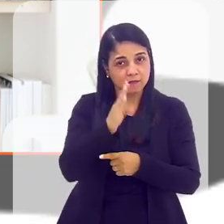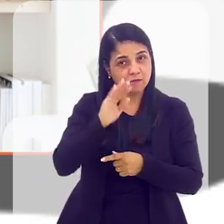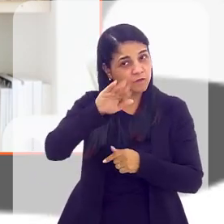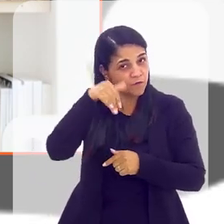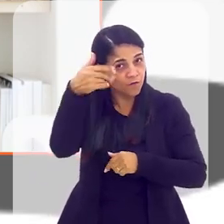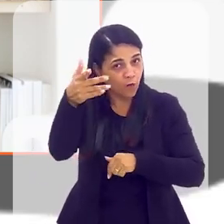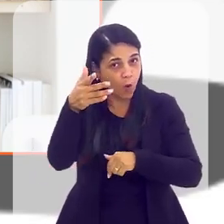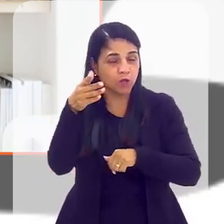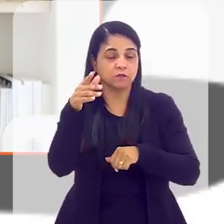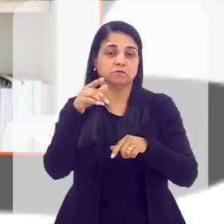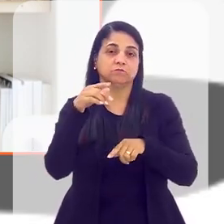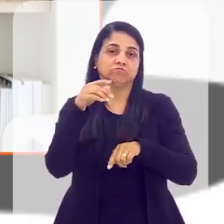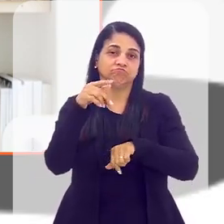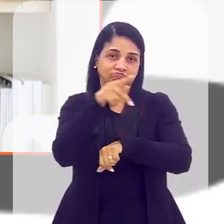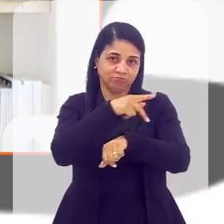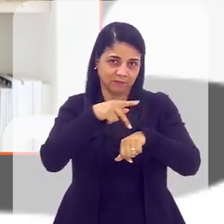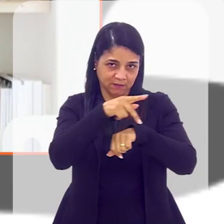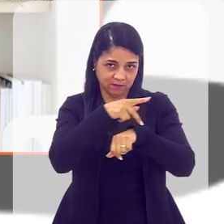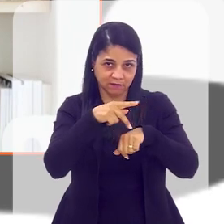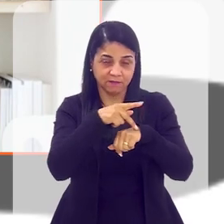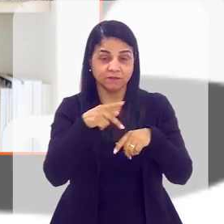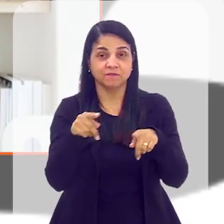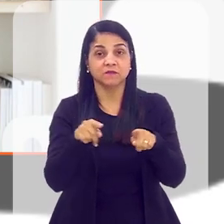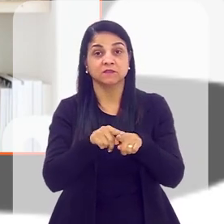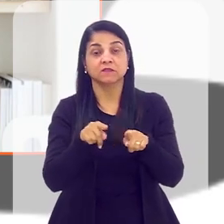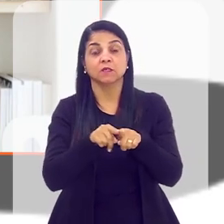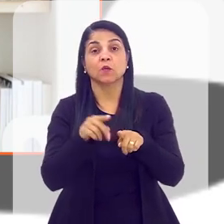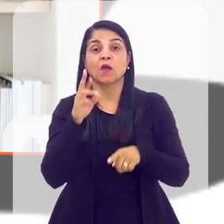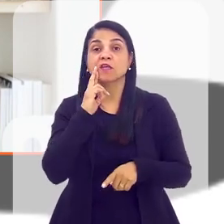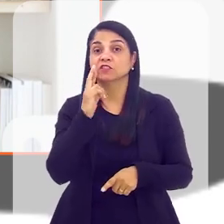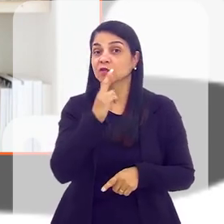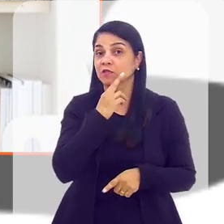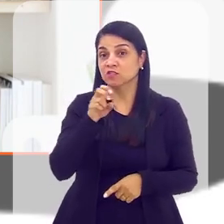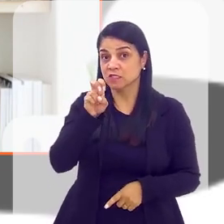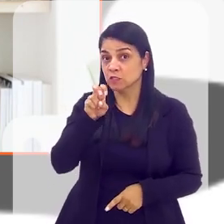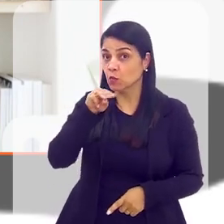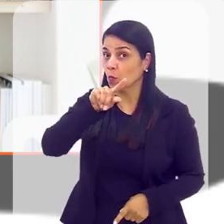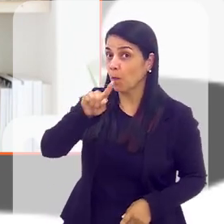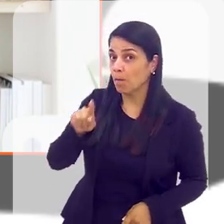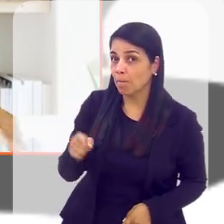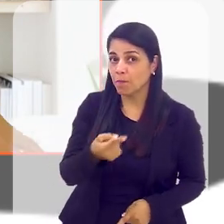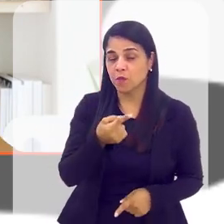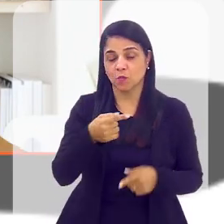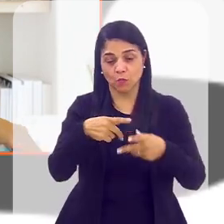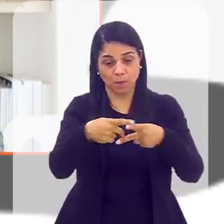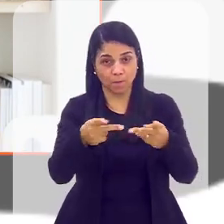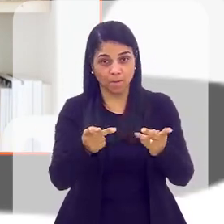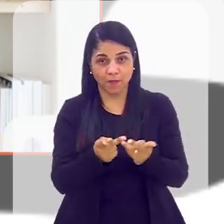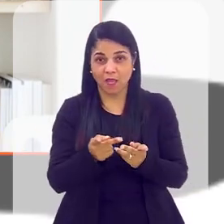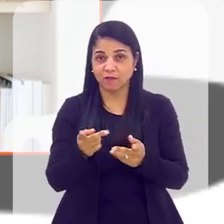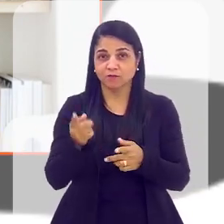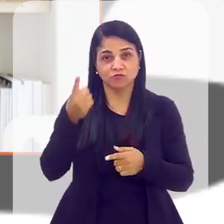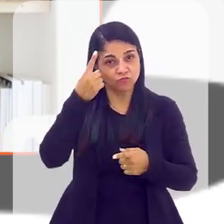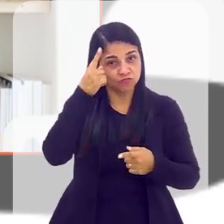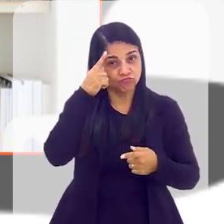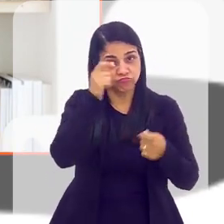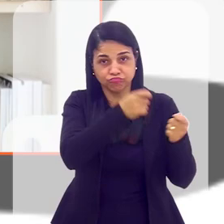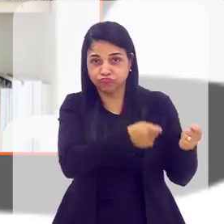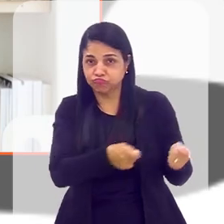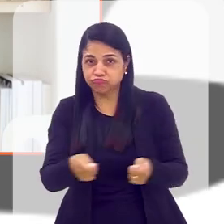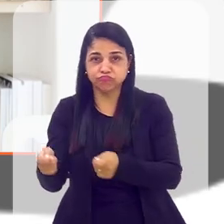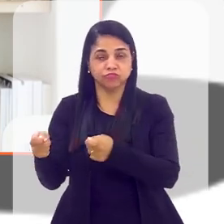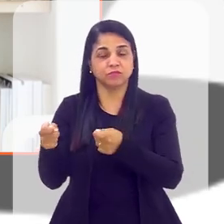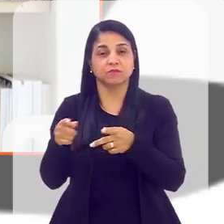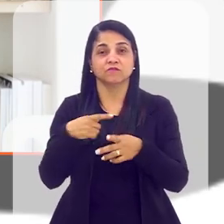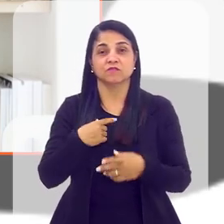peça de Lego aqui. O restaurante, presentemente, oferece 5 mil refeições diárias. Ele foi construído em 70